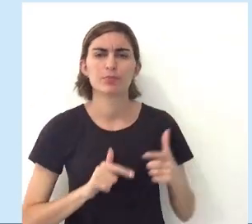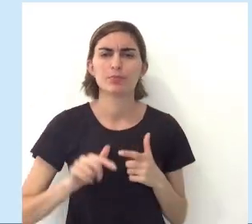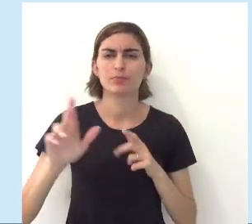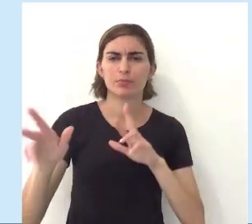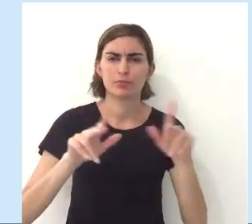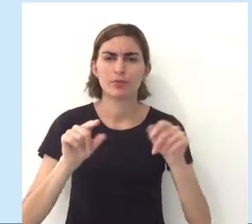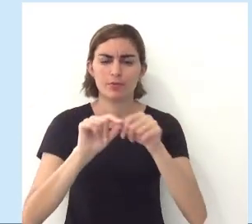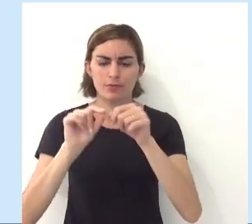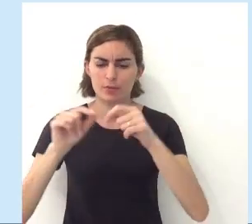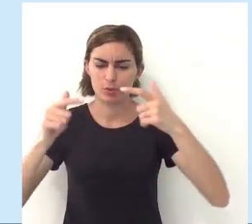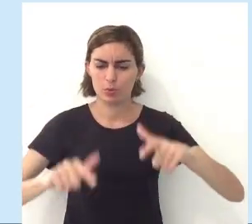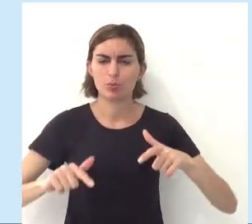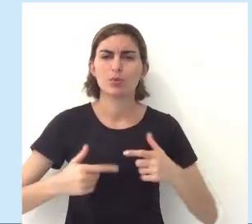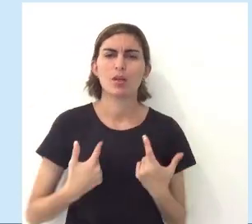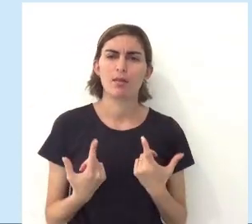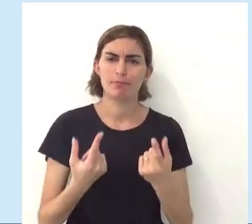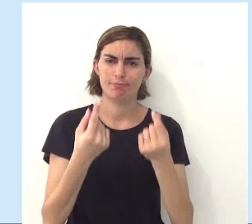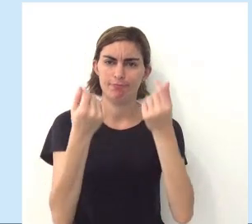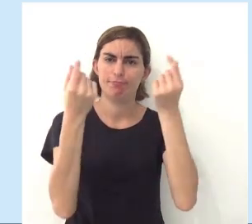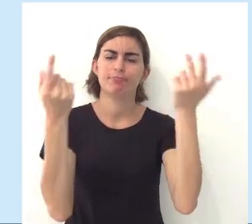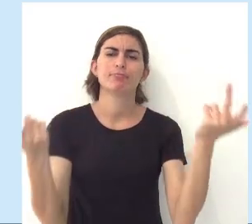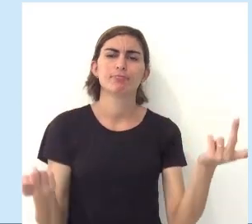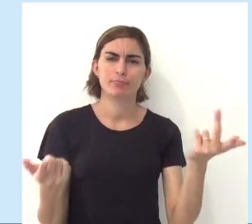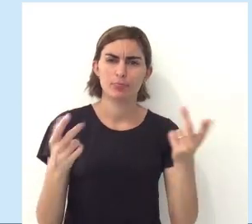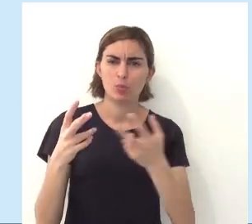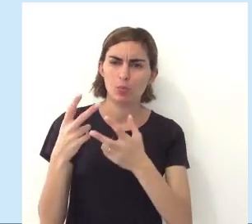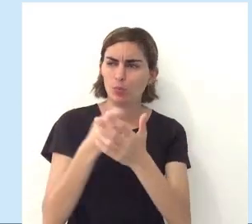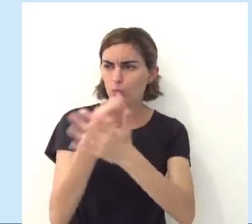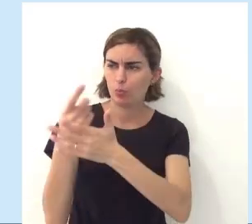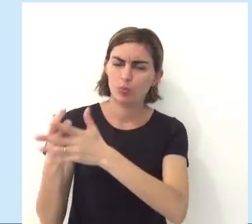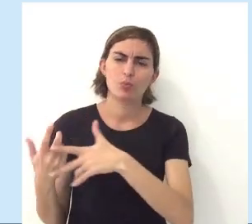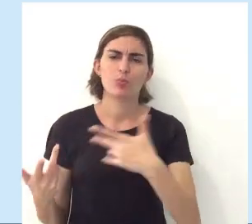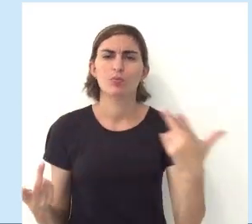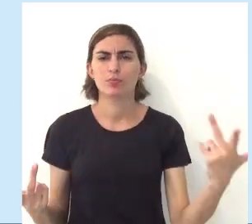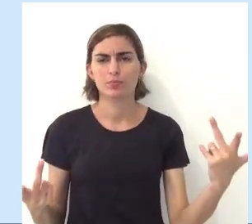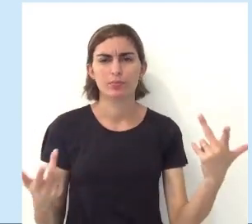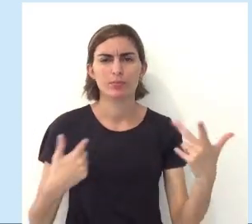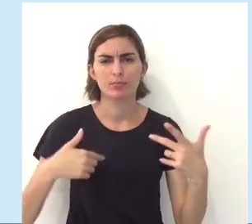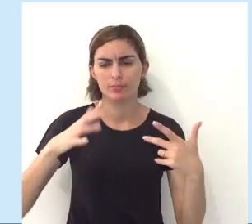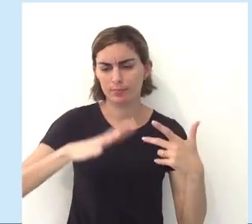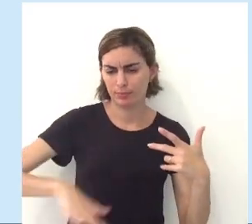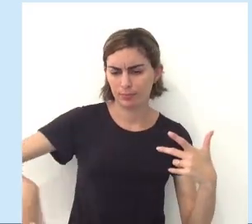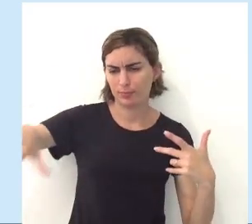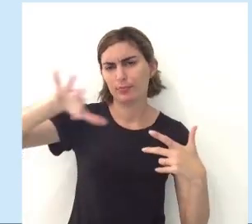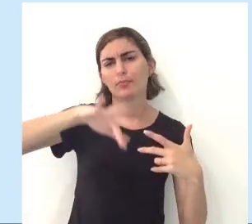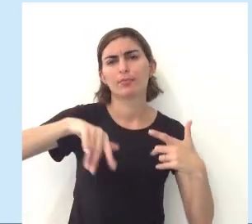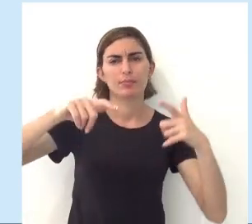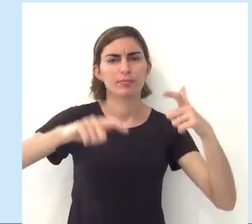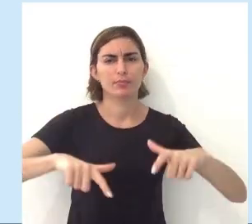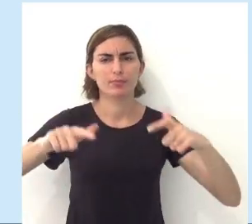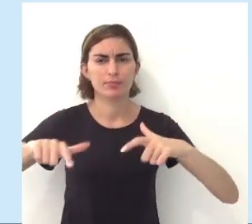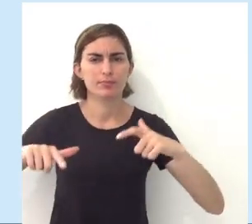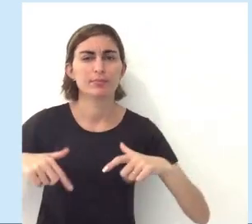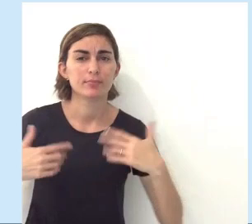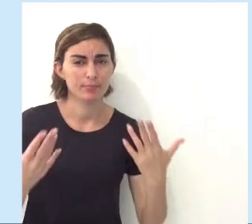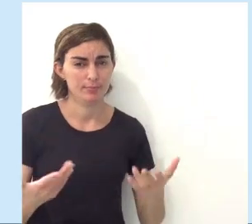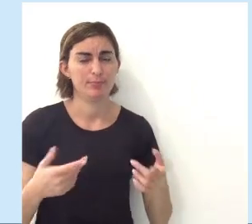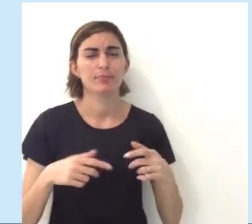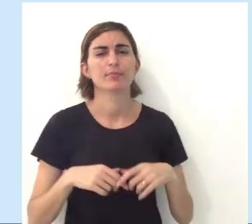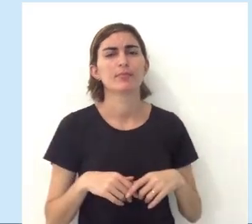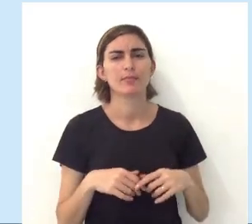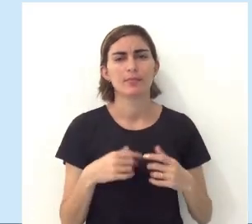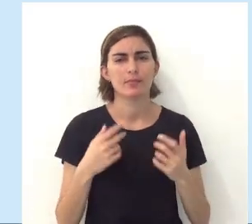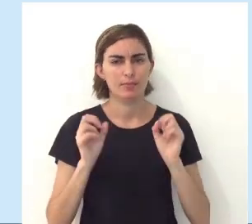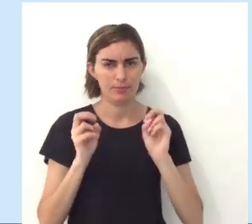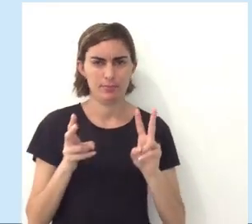ambiente e fazer com que esse ambiente gere algum custo, gere algum consumo por meio daquela localização,